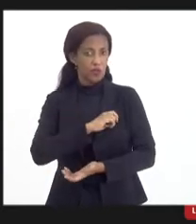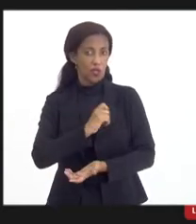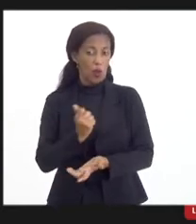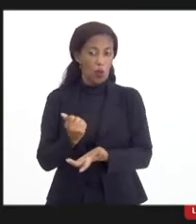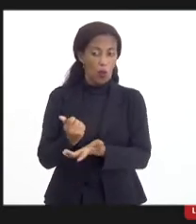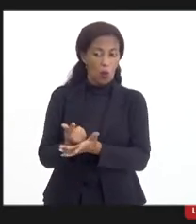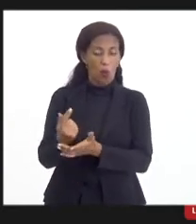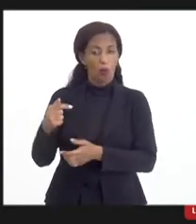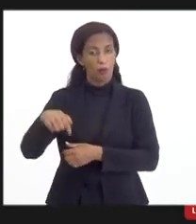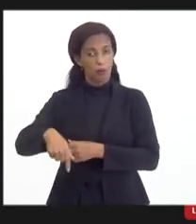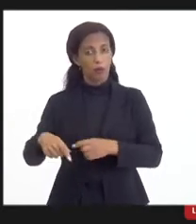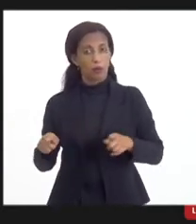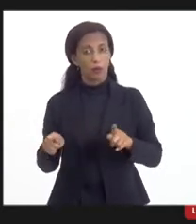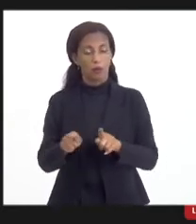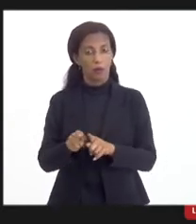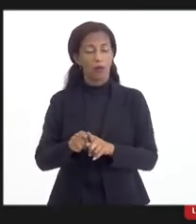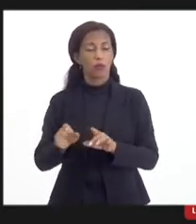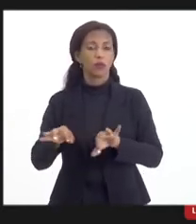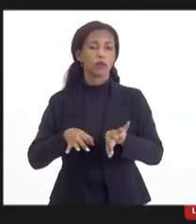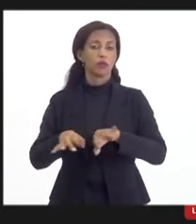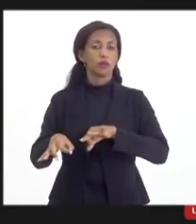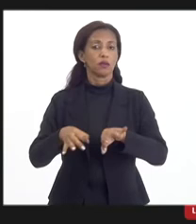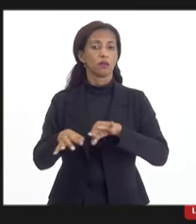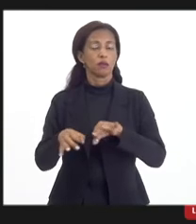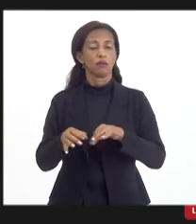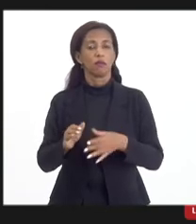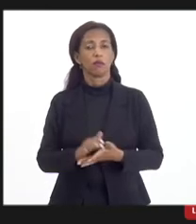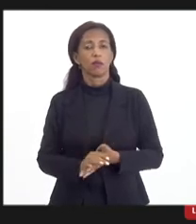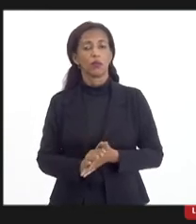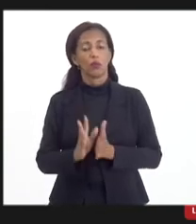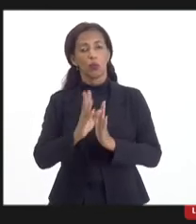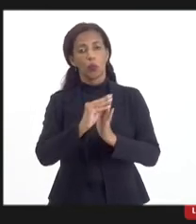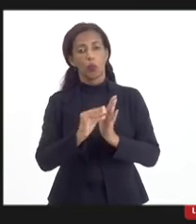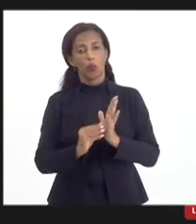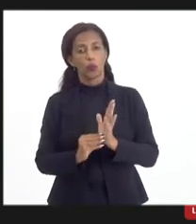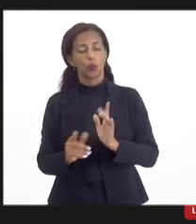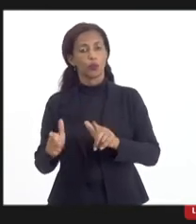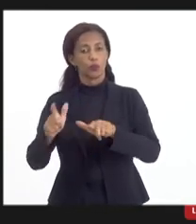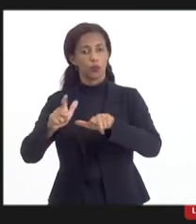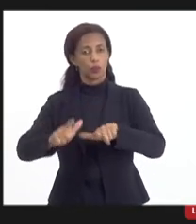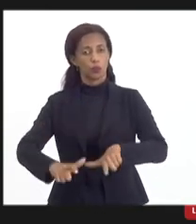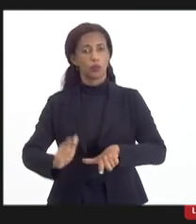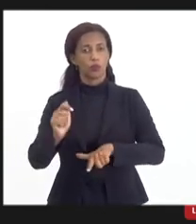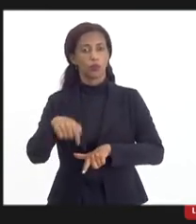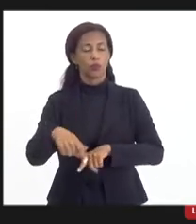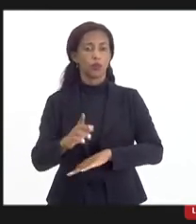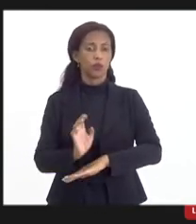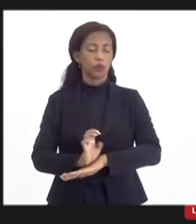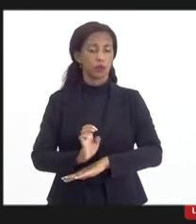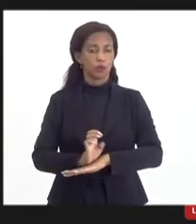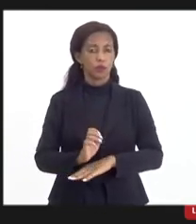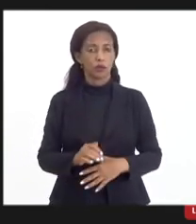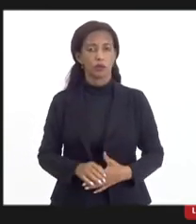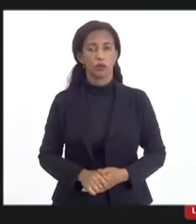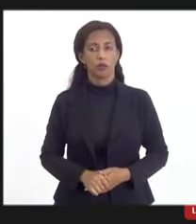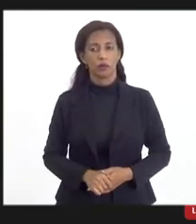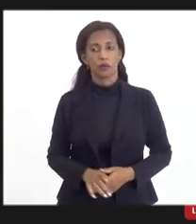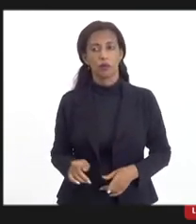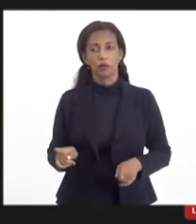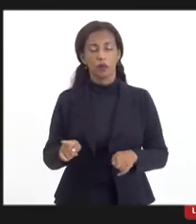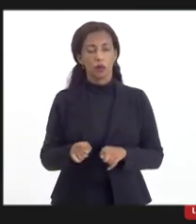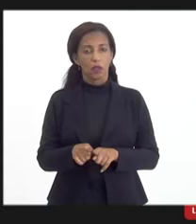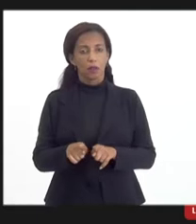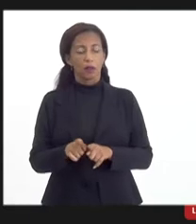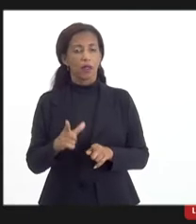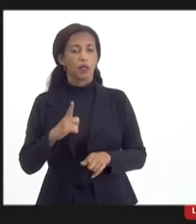poderia vir em forma do cumprimento do conteúdo local aqui no Estado, tendo em